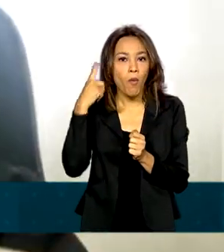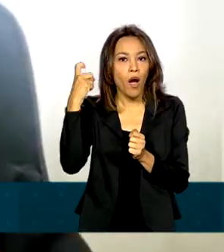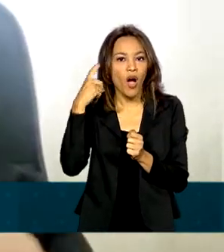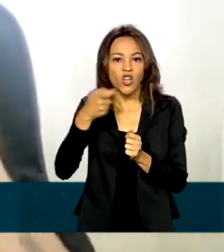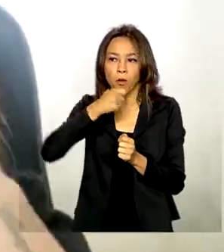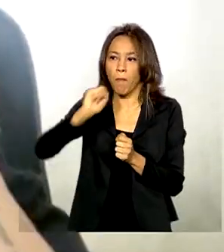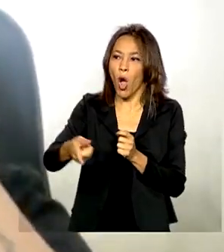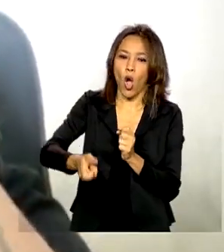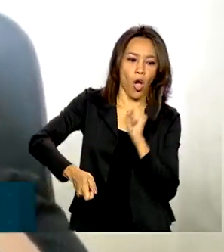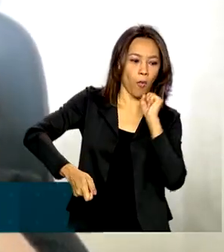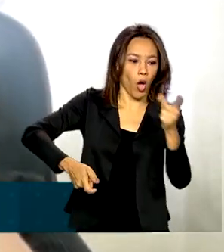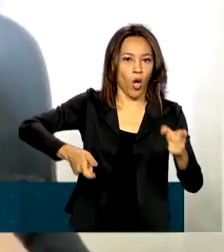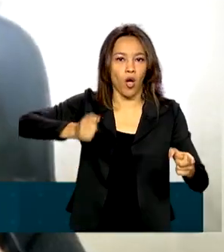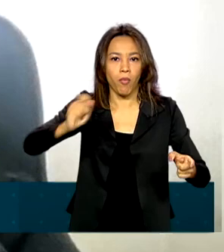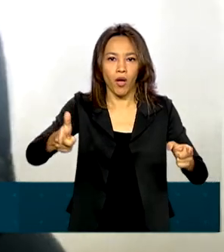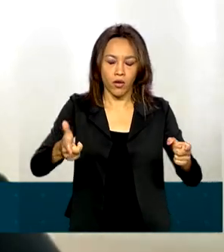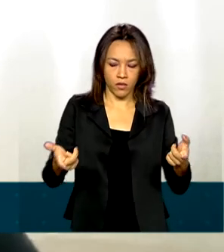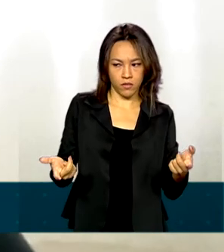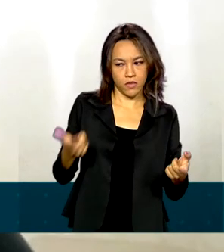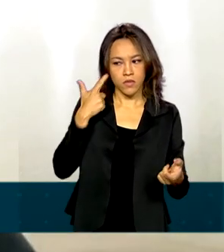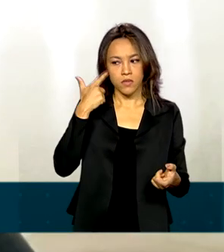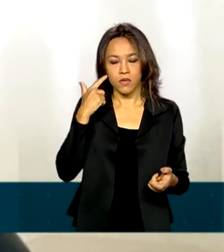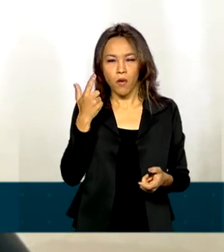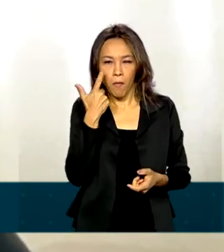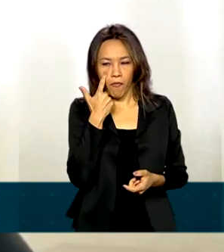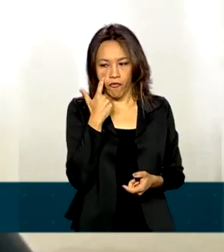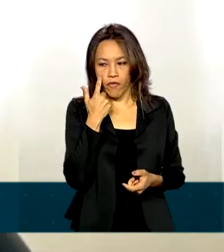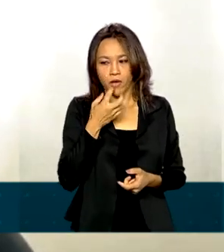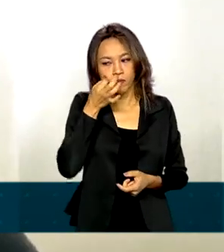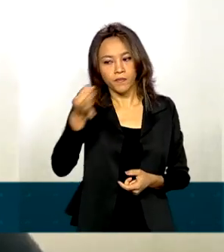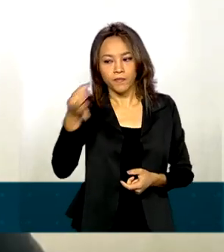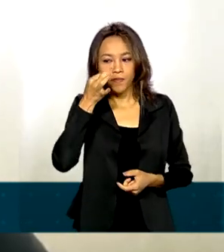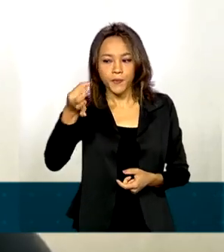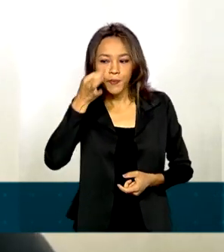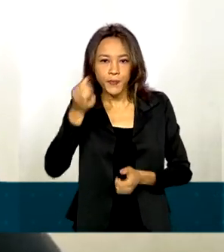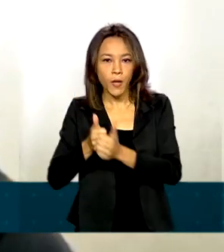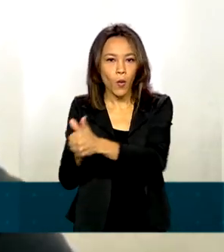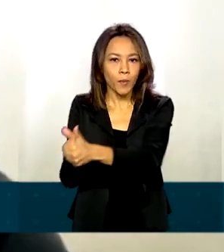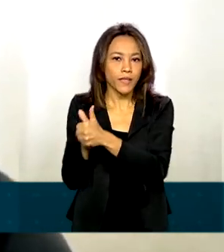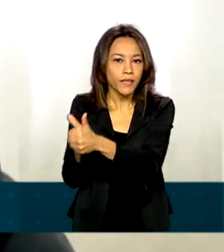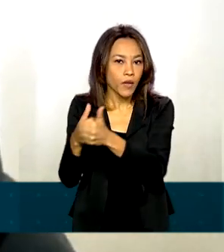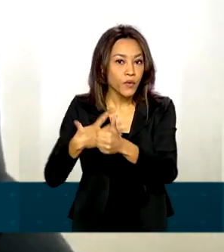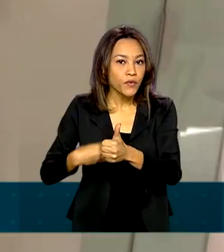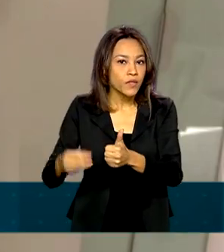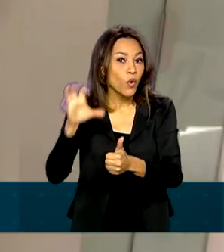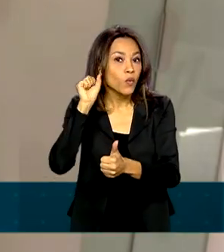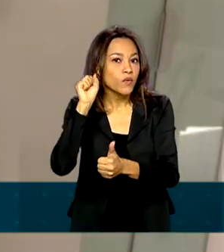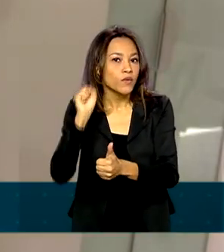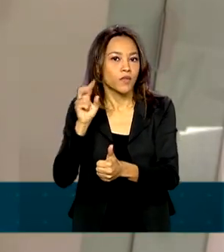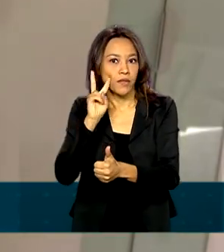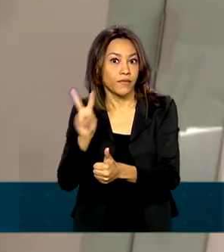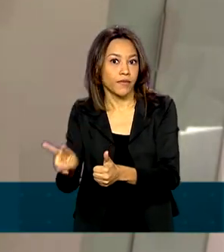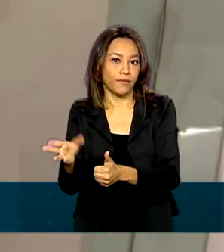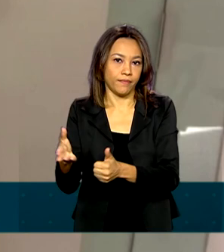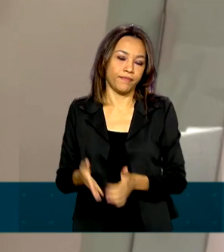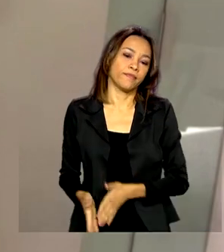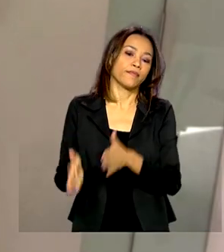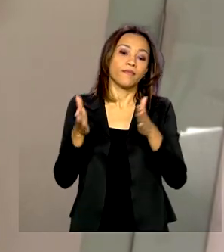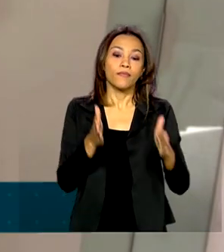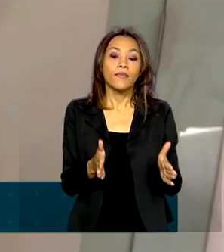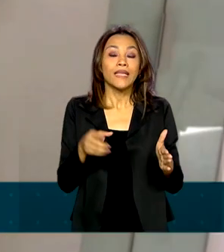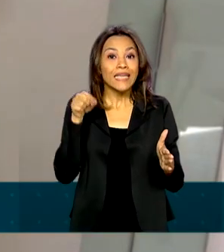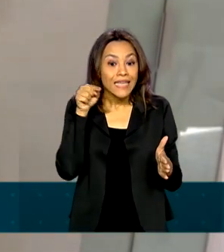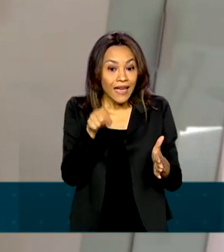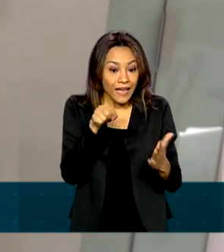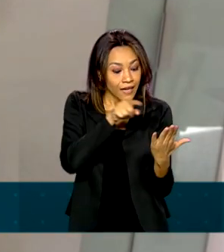falando palavrão. Então eu gosto de estar perto para ver, acompanhar o que ele está vendo, o que ele está escutando. Esse universo de